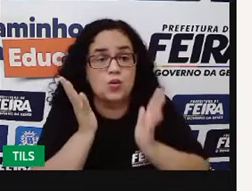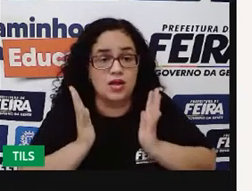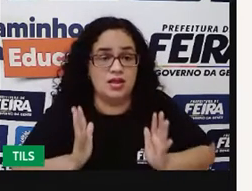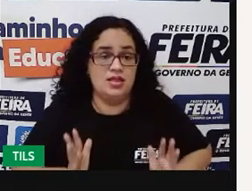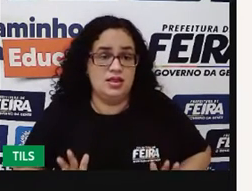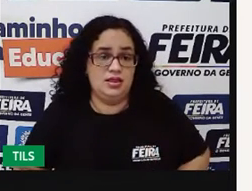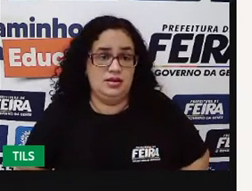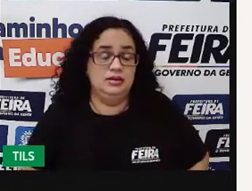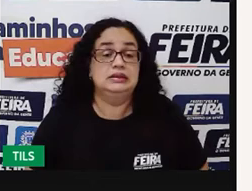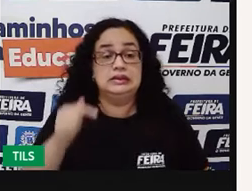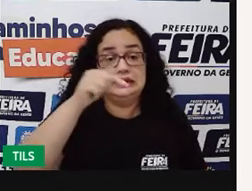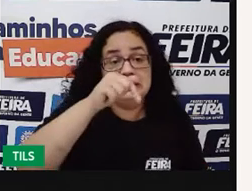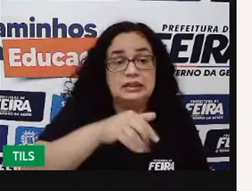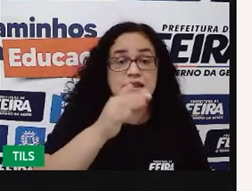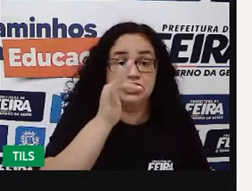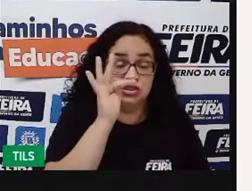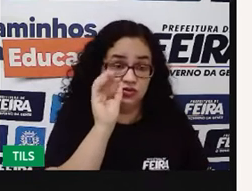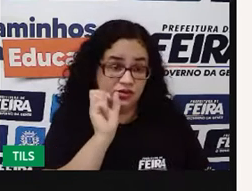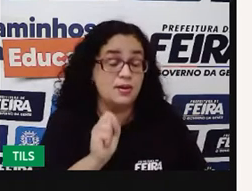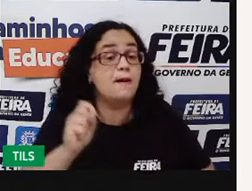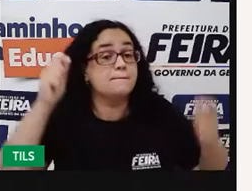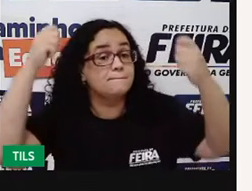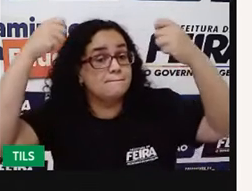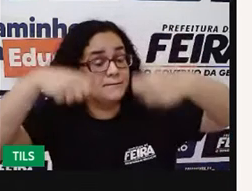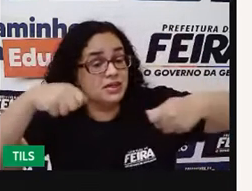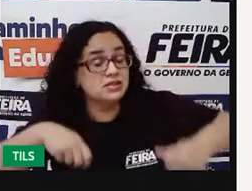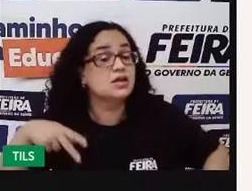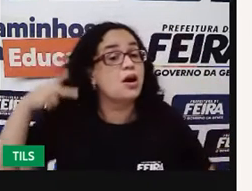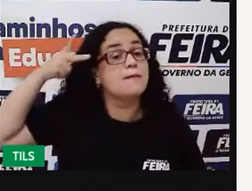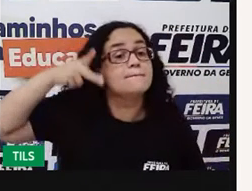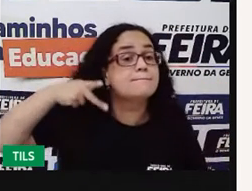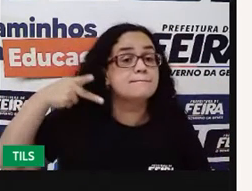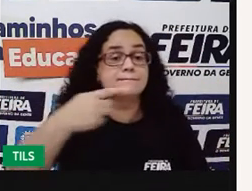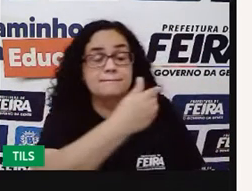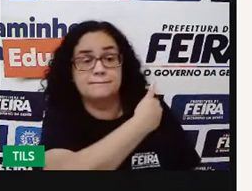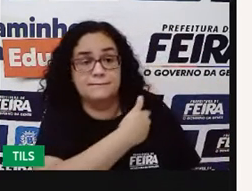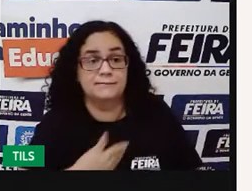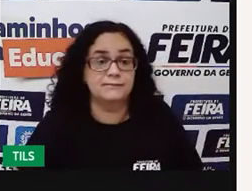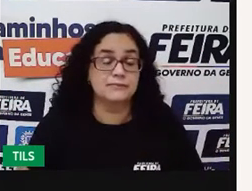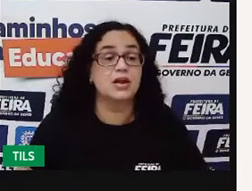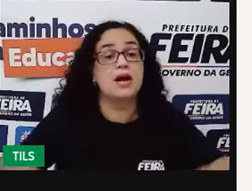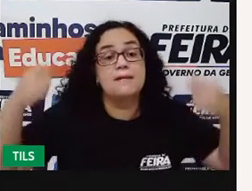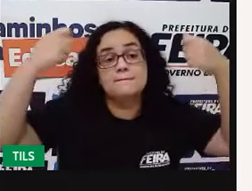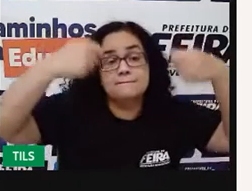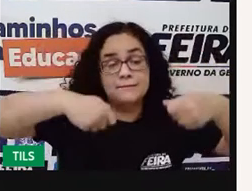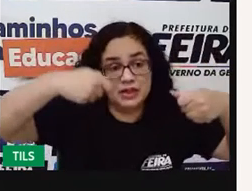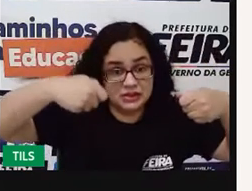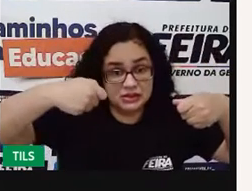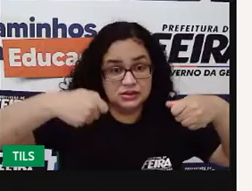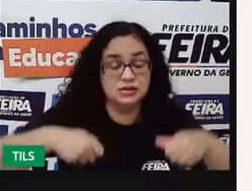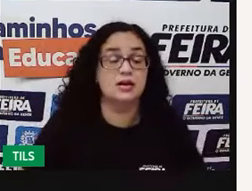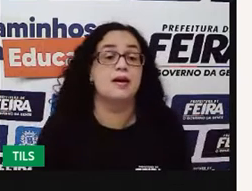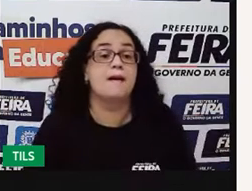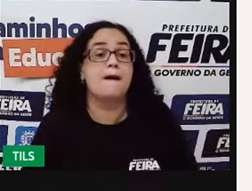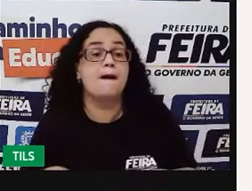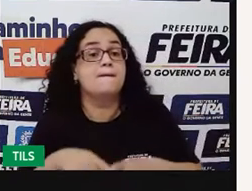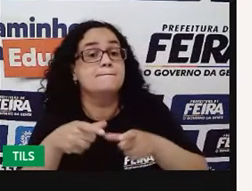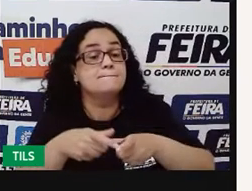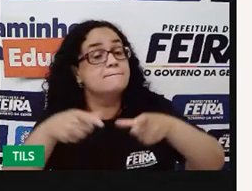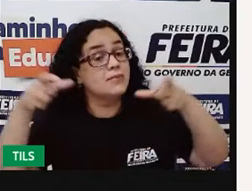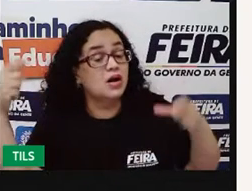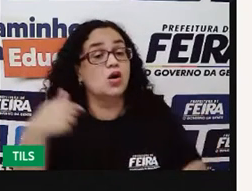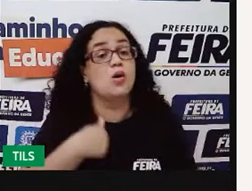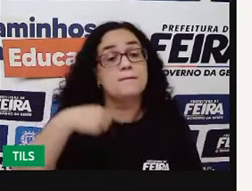esgoto daqui de feira, né? A gente precisa de políticas públicas, gente precisa de um órgão gestor maior que